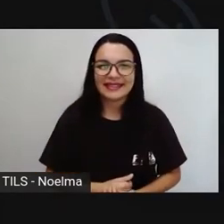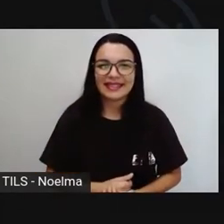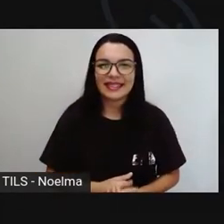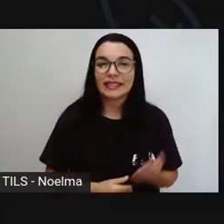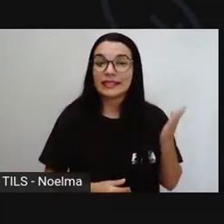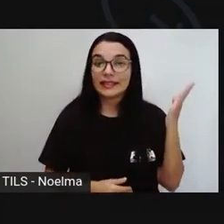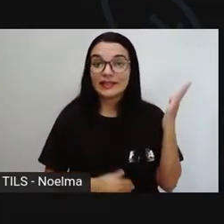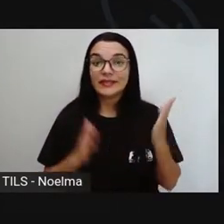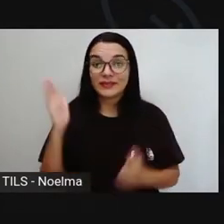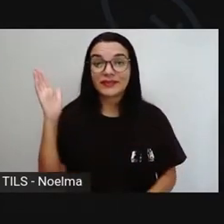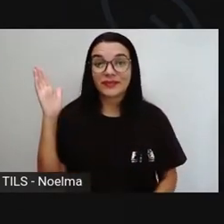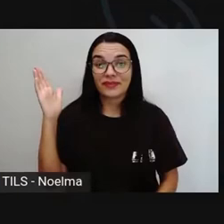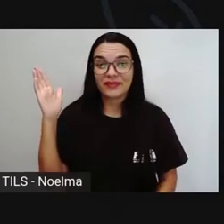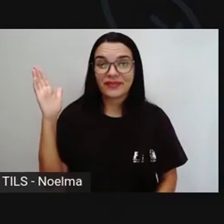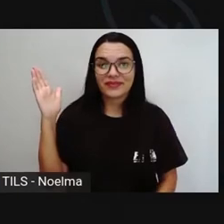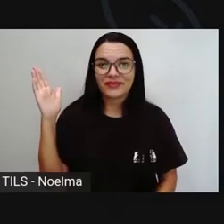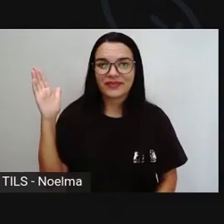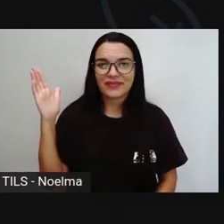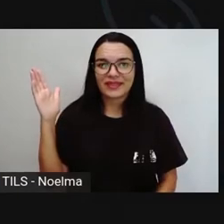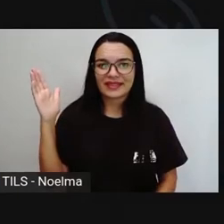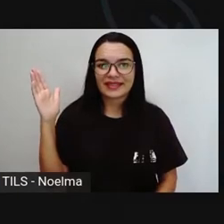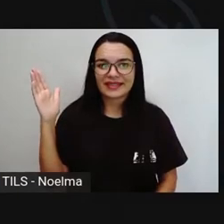Floresta Misteriosa.